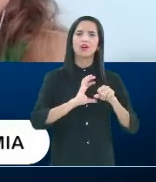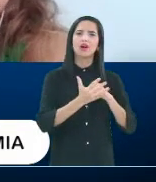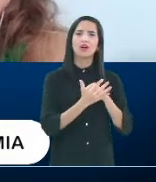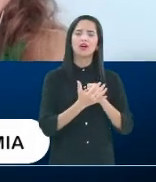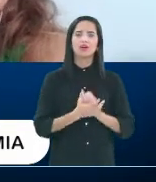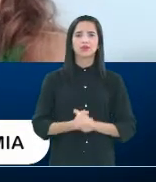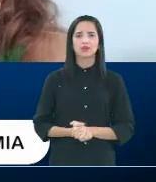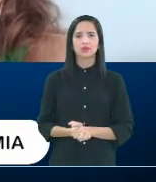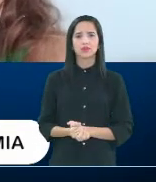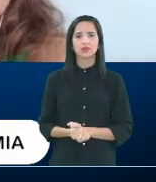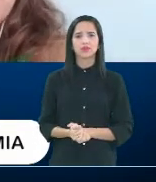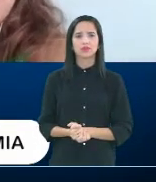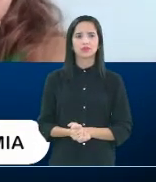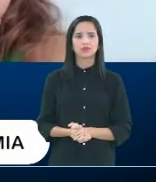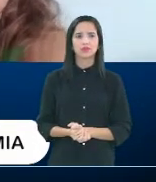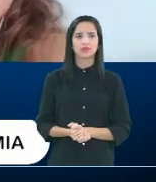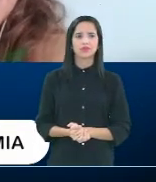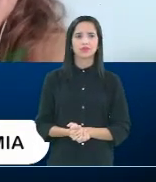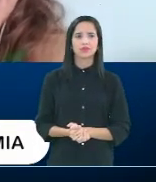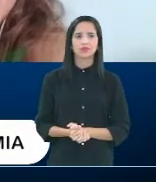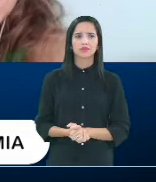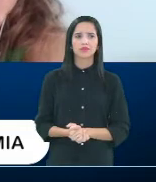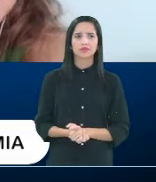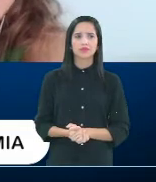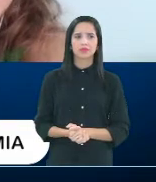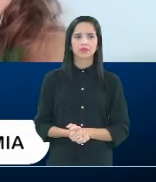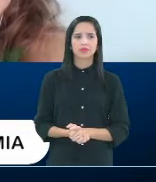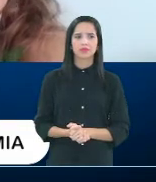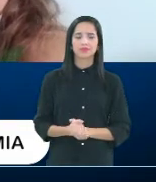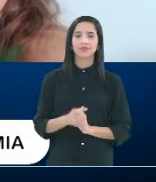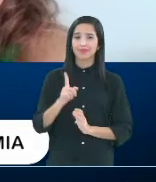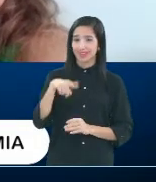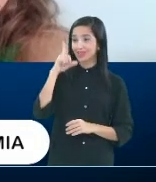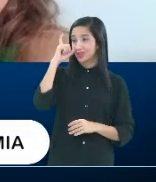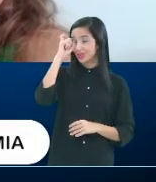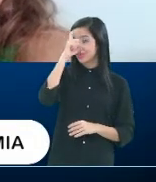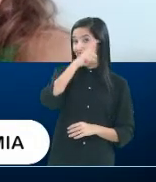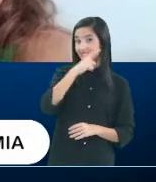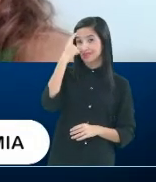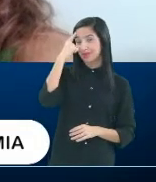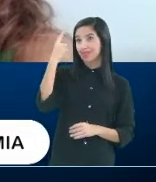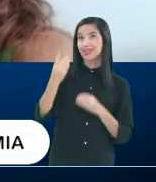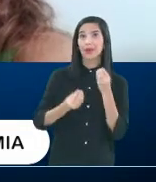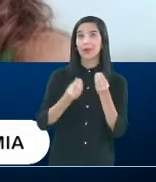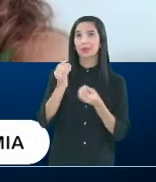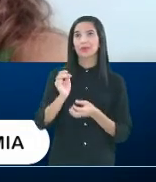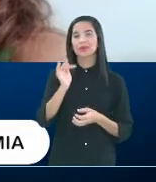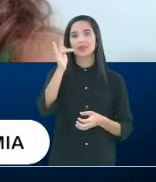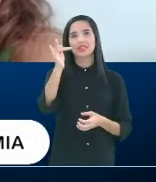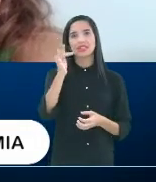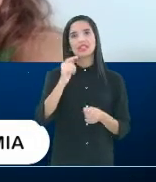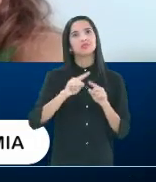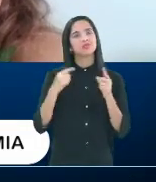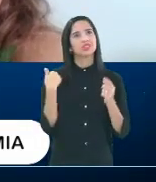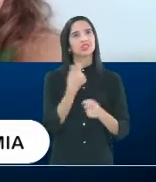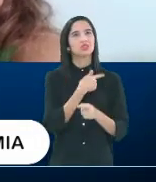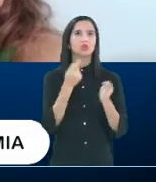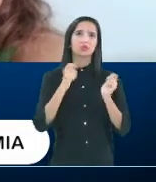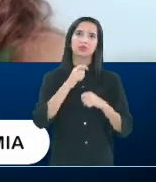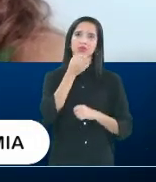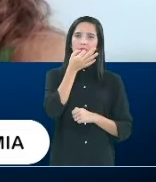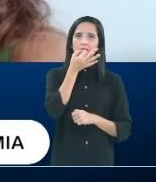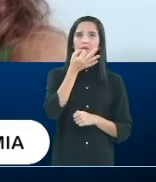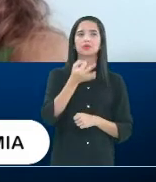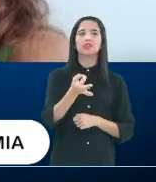Olha, é difícil, é prever, né? Mas a gente pode opinar, né? Isso.